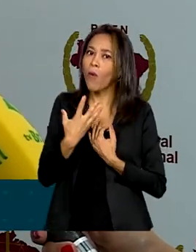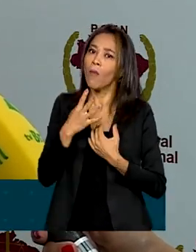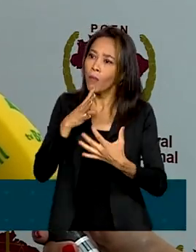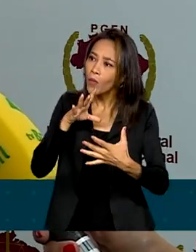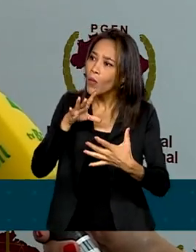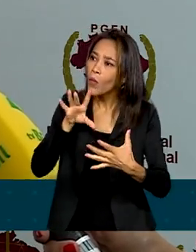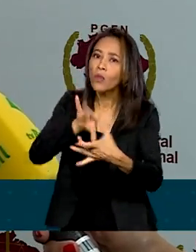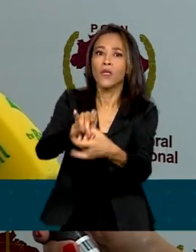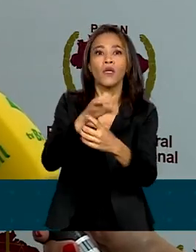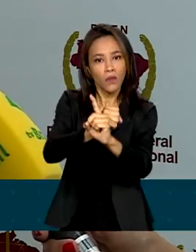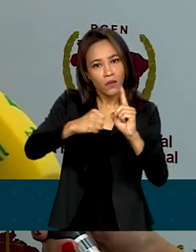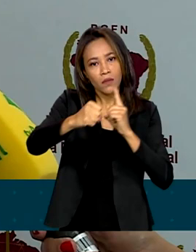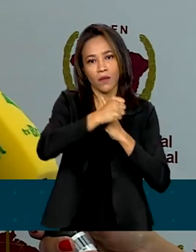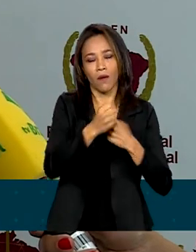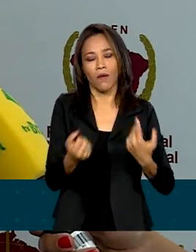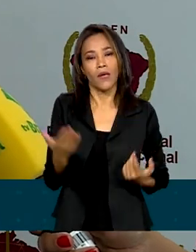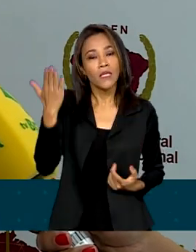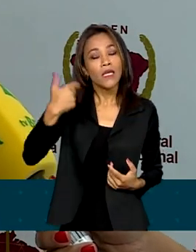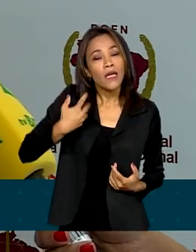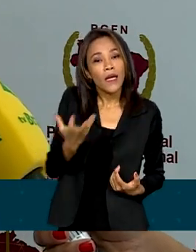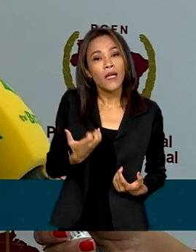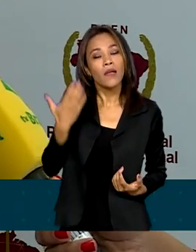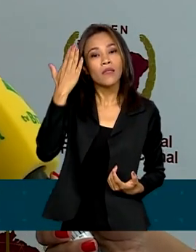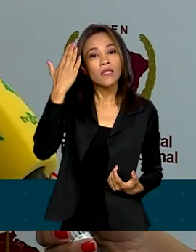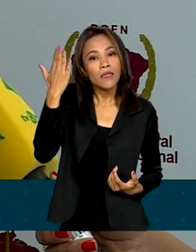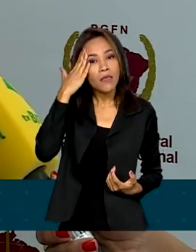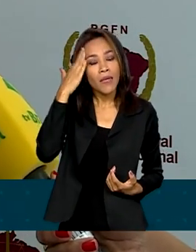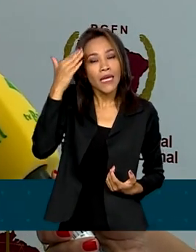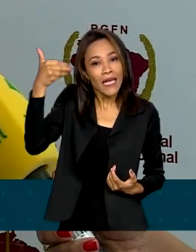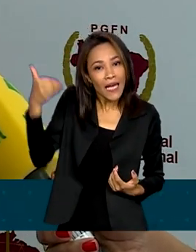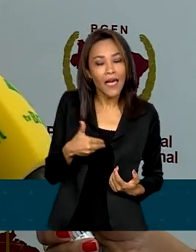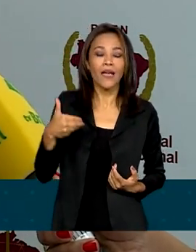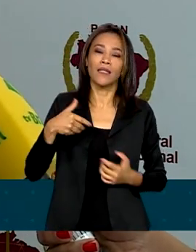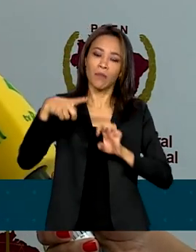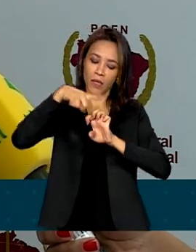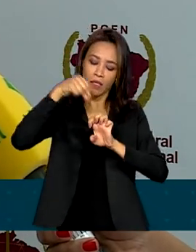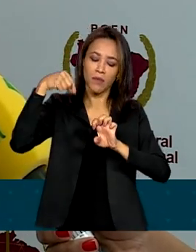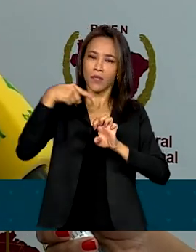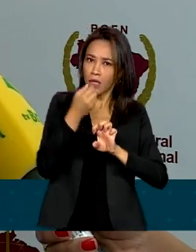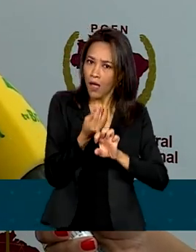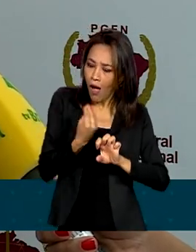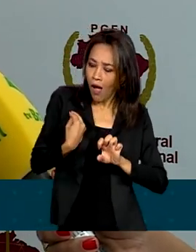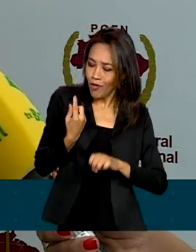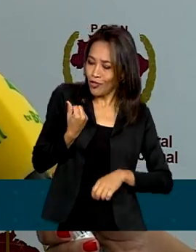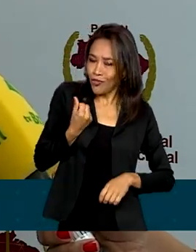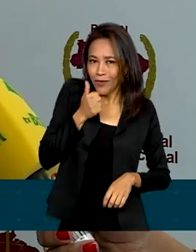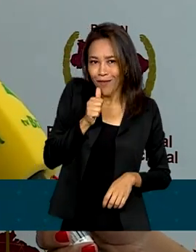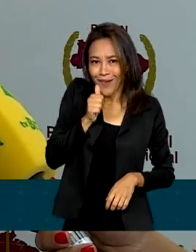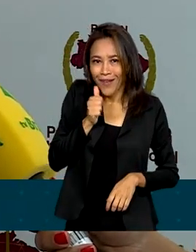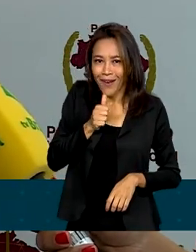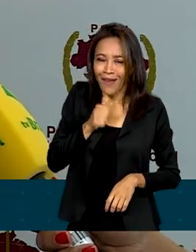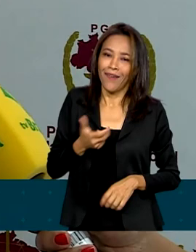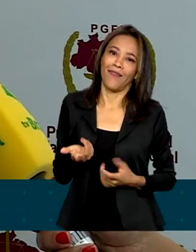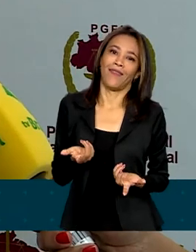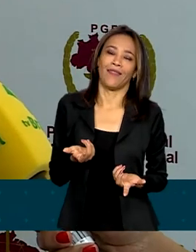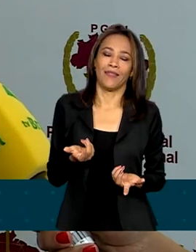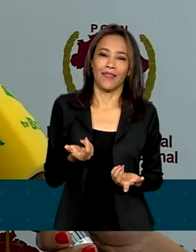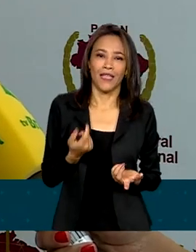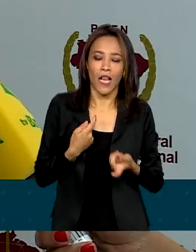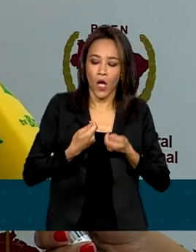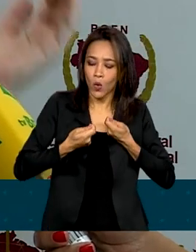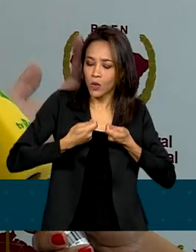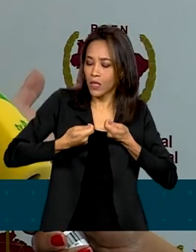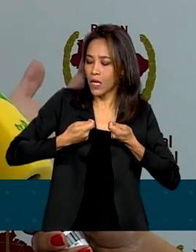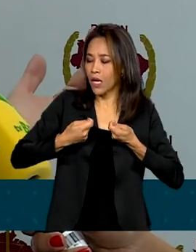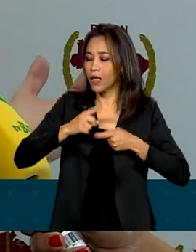gente quer que essa mulher, que esse empreendimento dela seja bom, seja, dê dinheiro para ela, mas que ela esteja regular, para que daqui a pouco ela